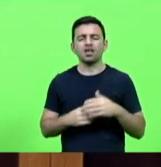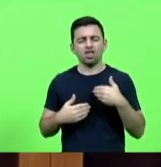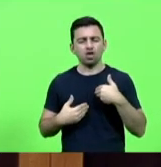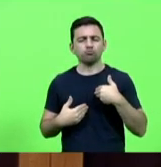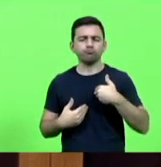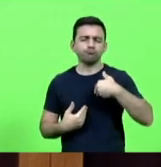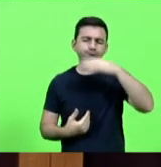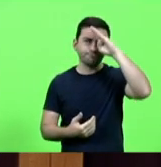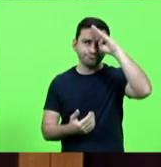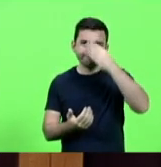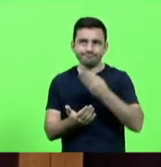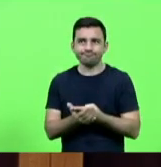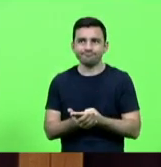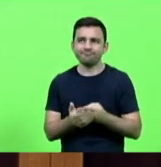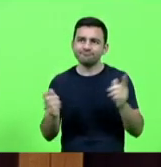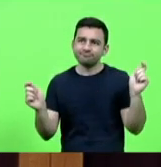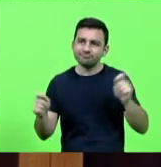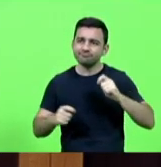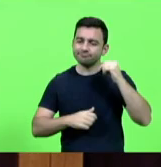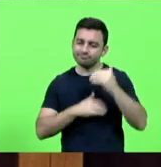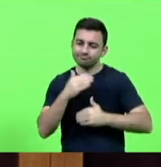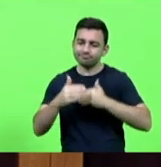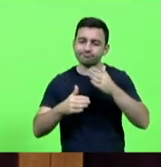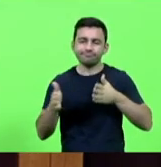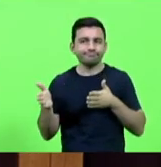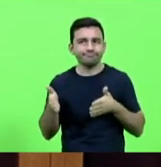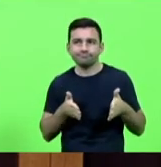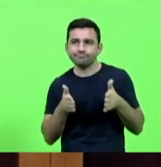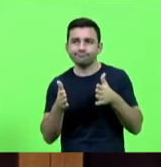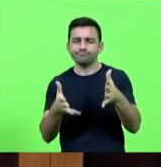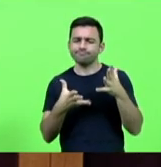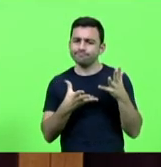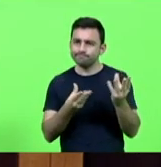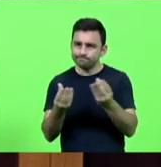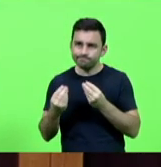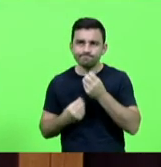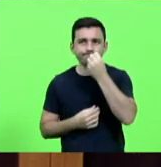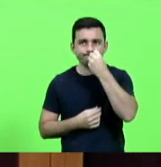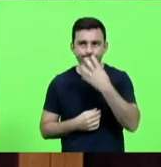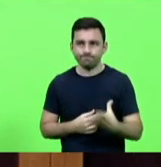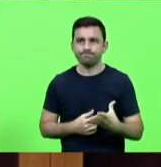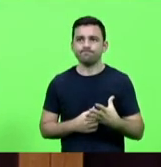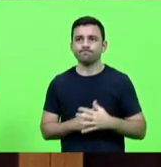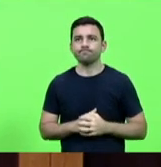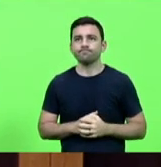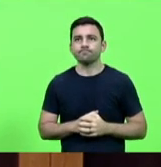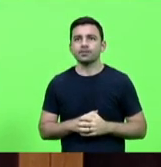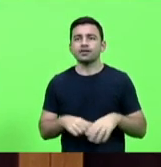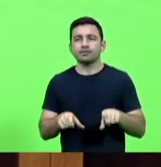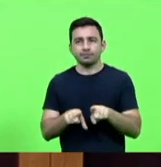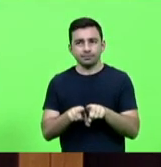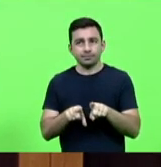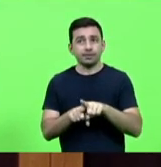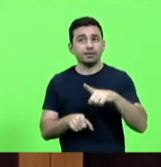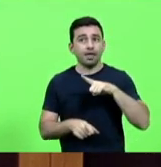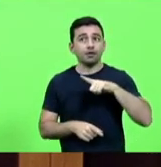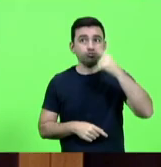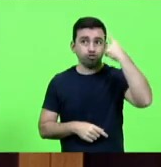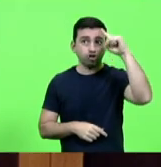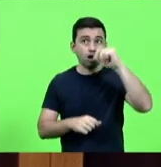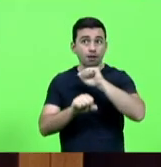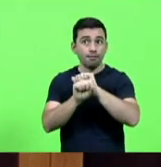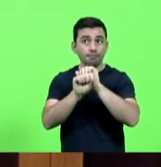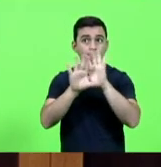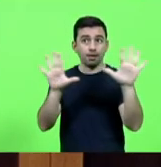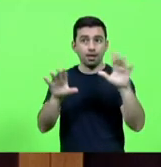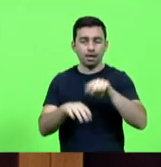que nós vamos construir este caminho muito muito bem construído nós temos uma data que ficou bem clara que é